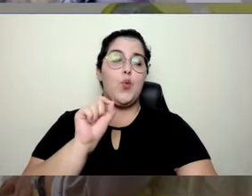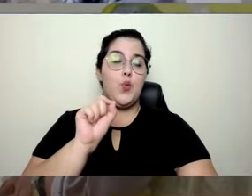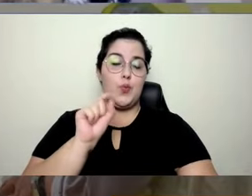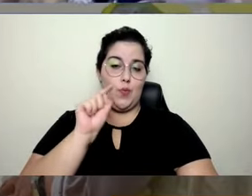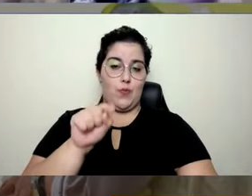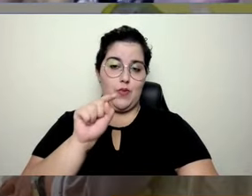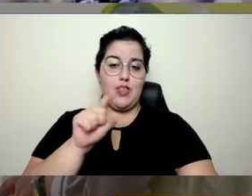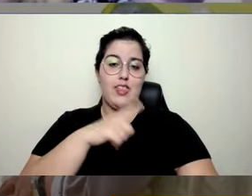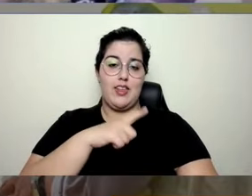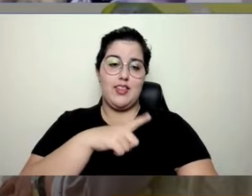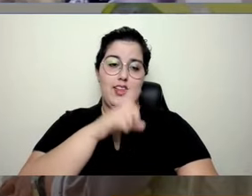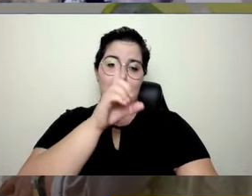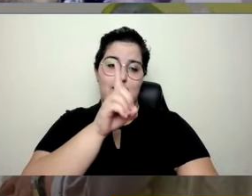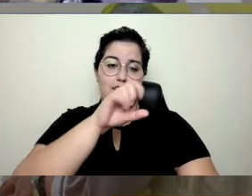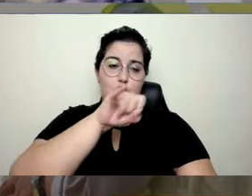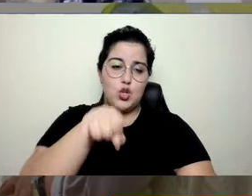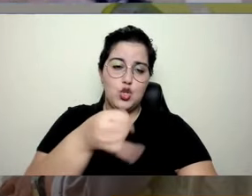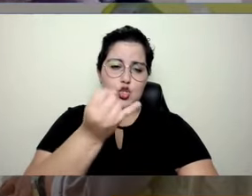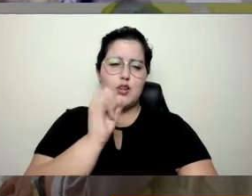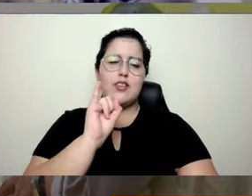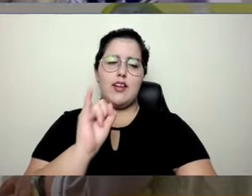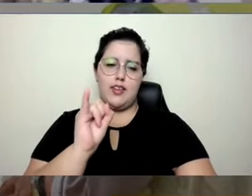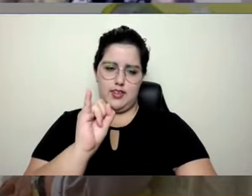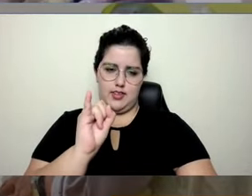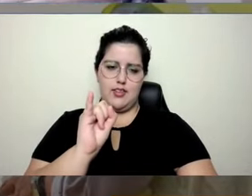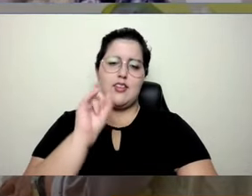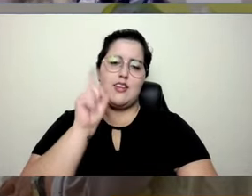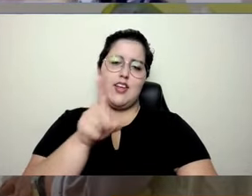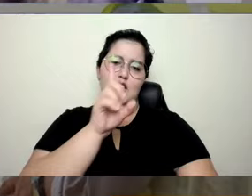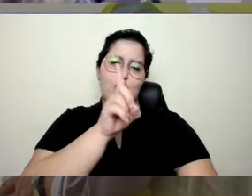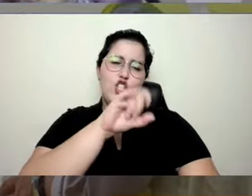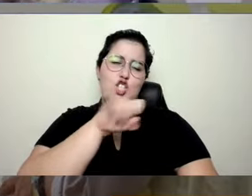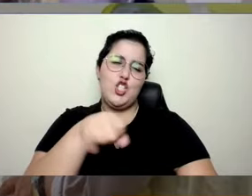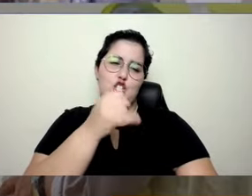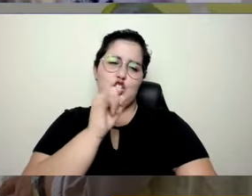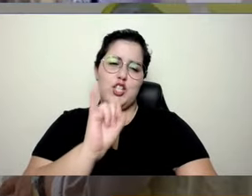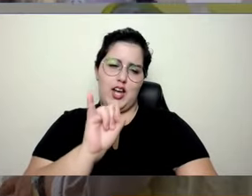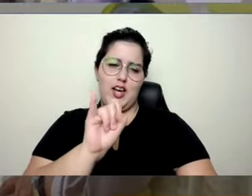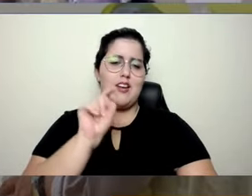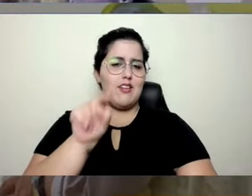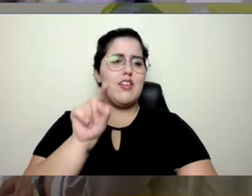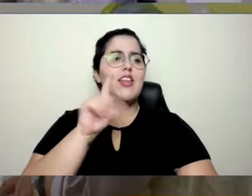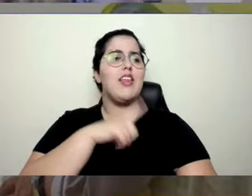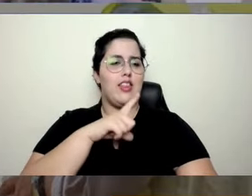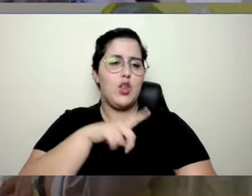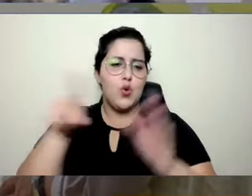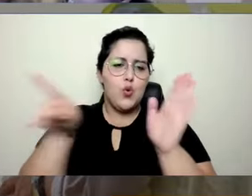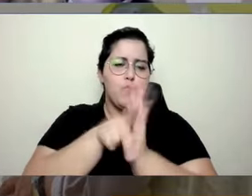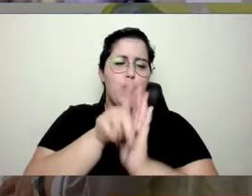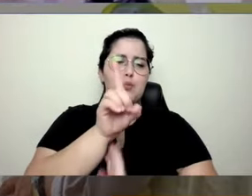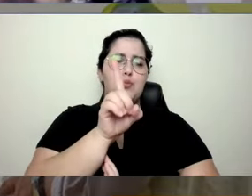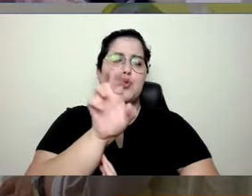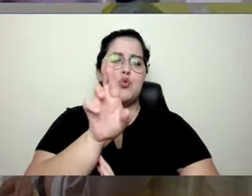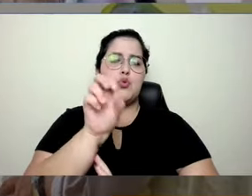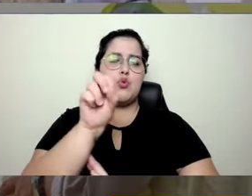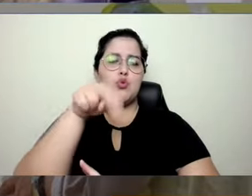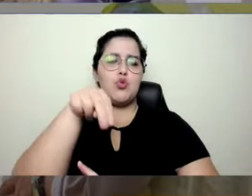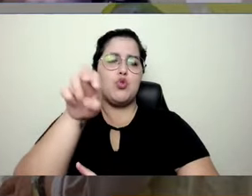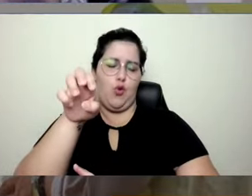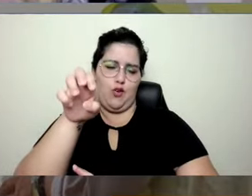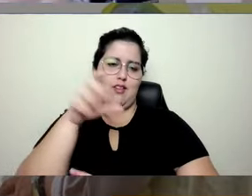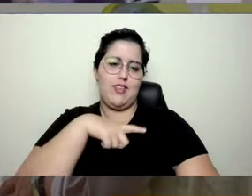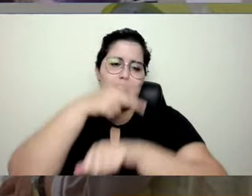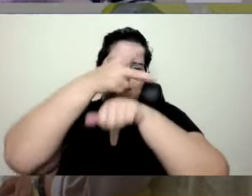DJI, quando a gente procura, que é a DJI. São drones extremamente estáveis, com uma